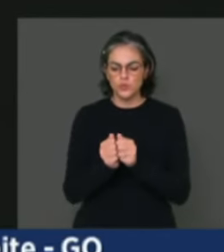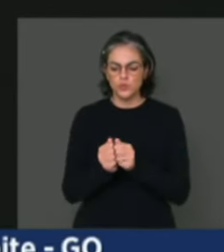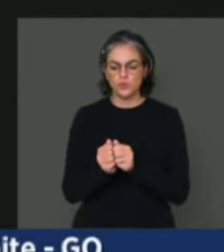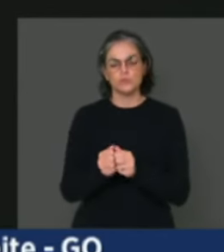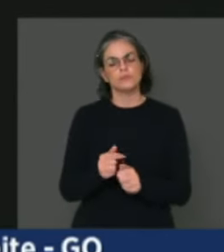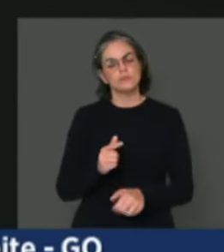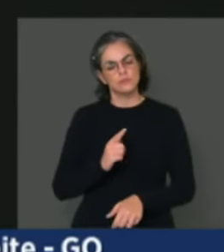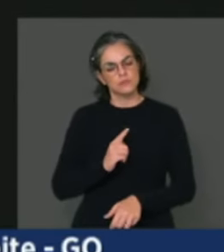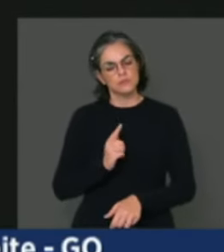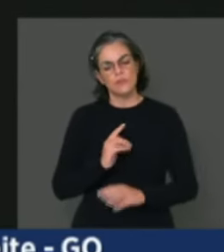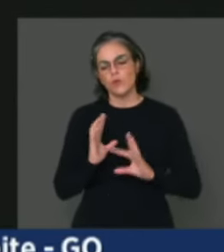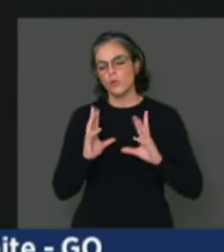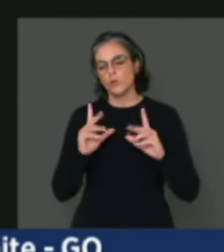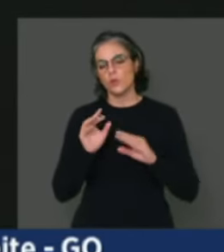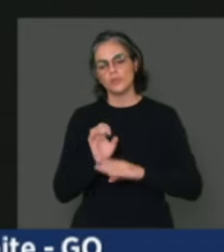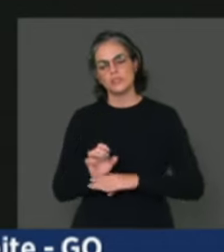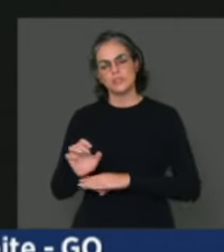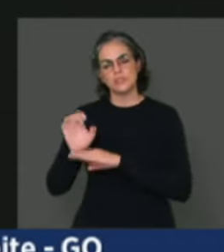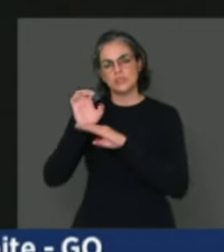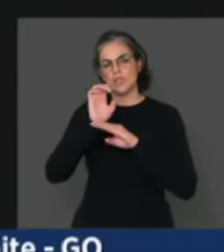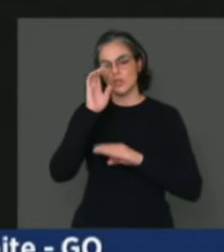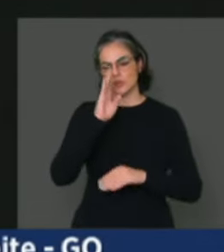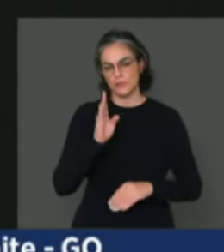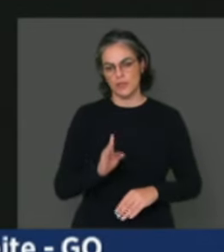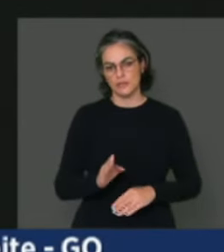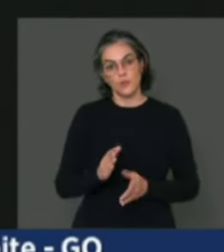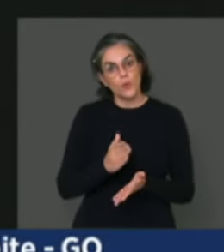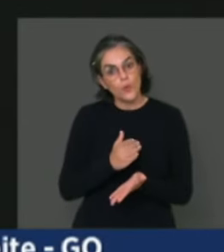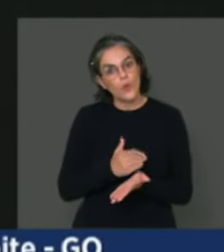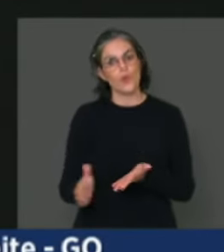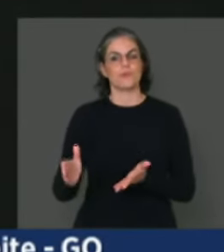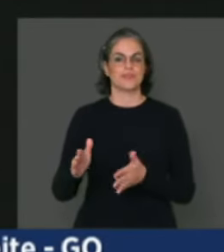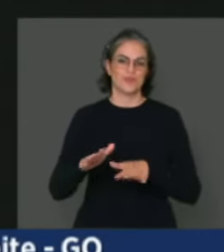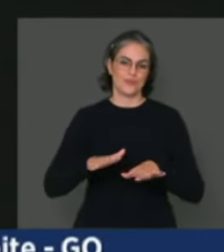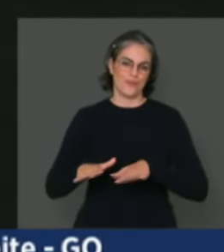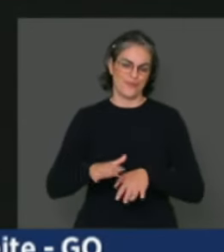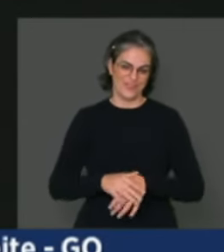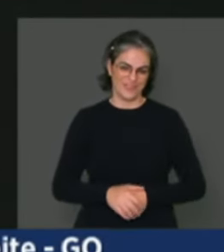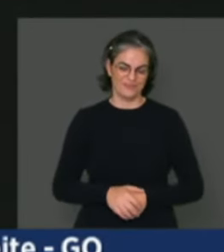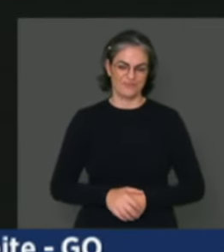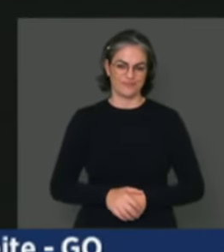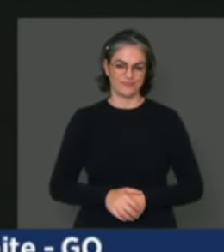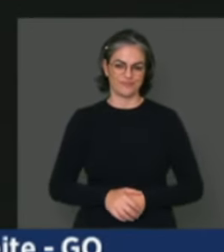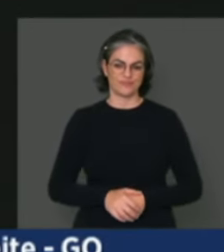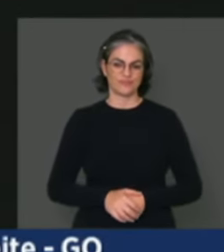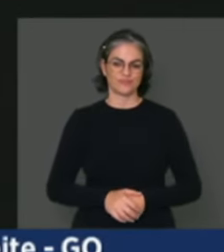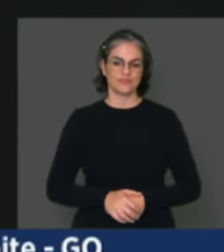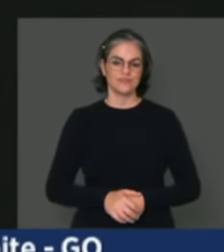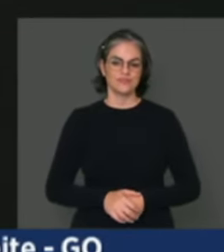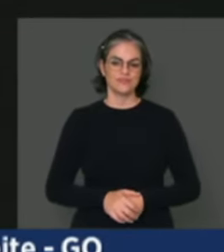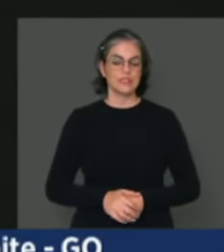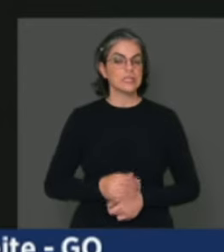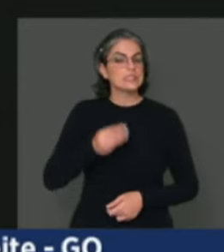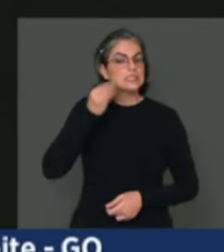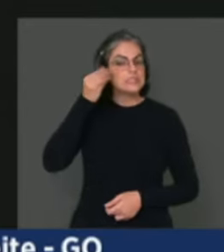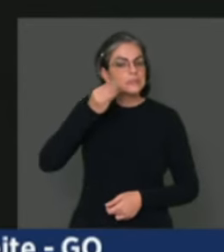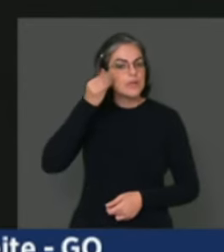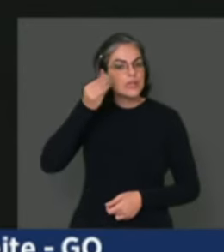todos os estados desse país, começou a trocar experiências,